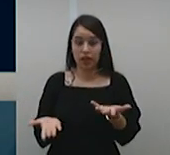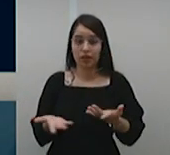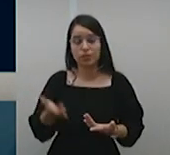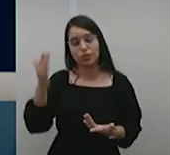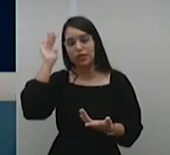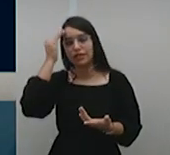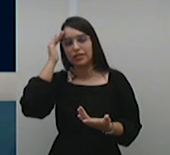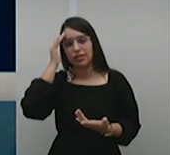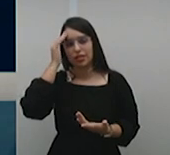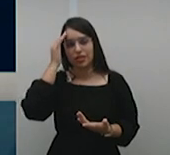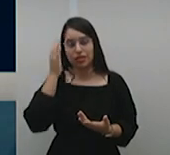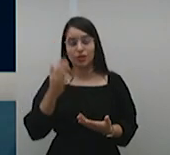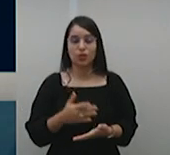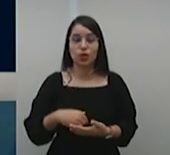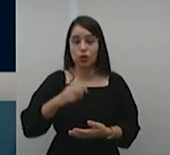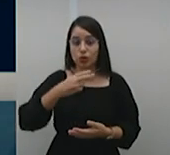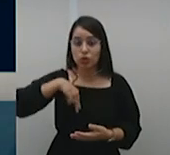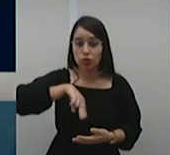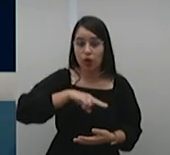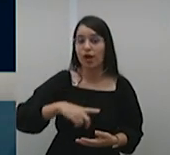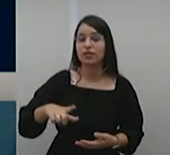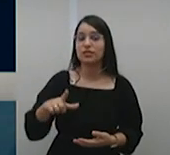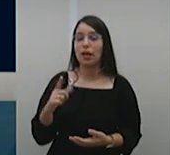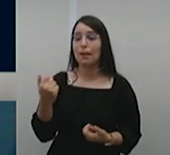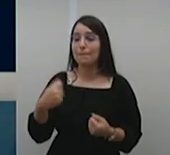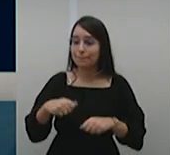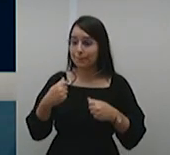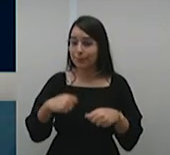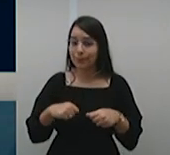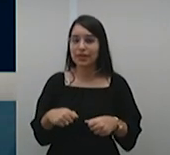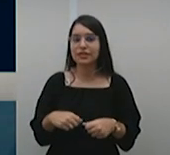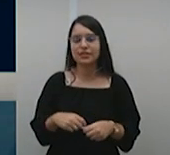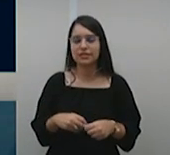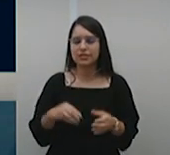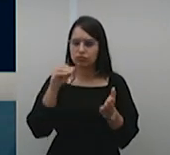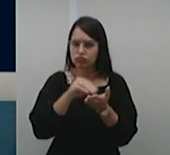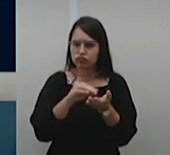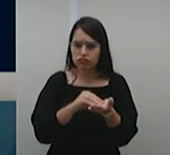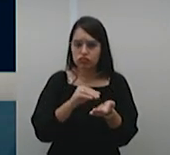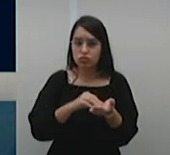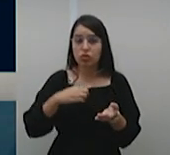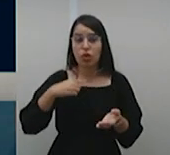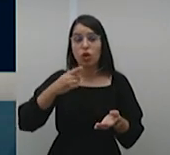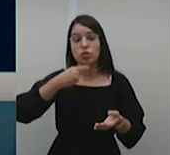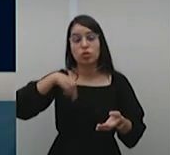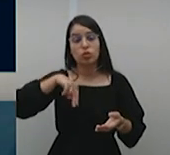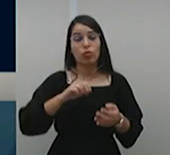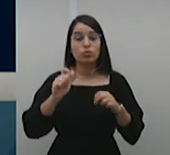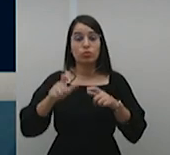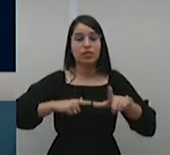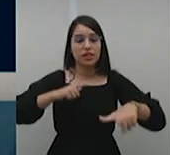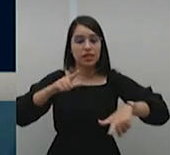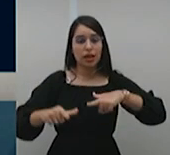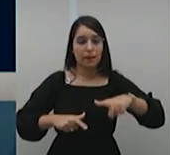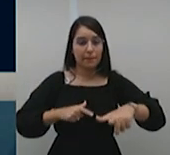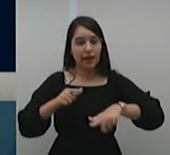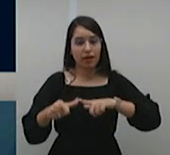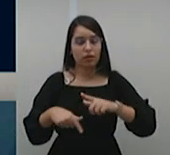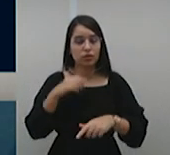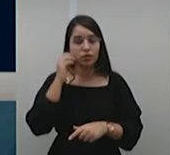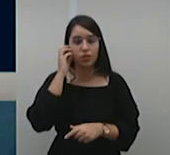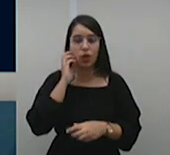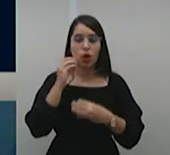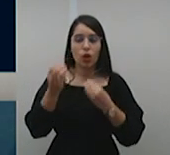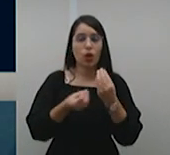nós devemos estabelecer o nosso trabalho de uma forma que OAB,